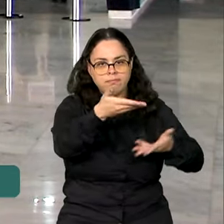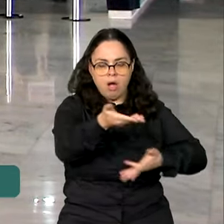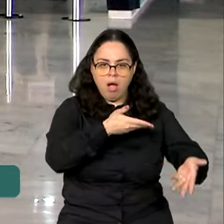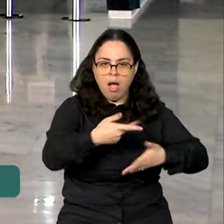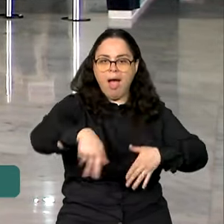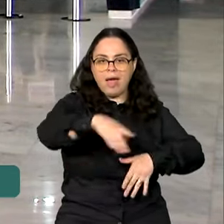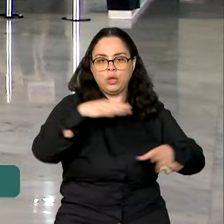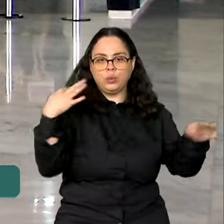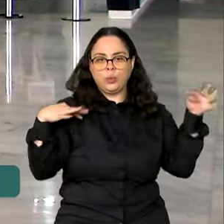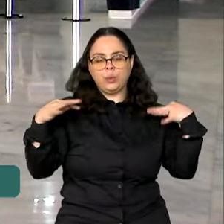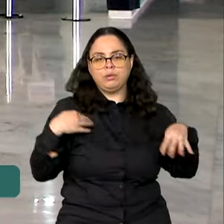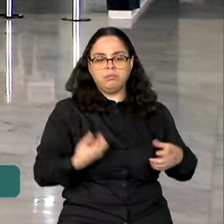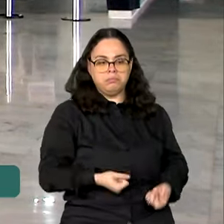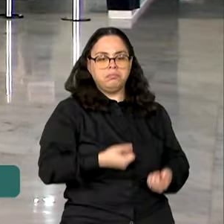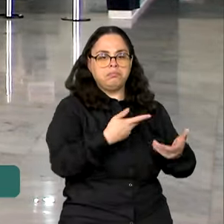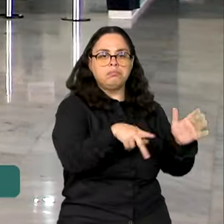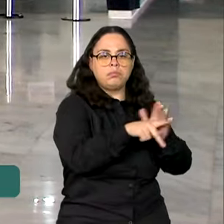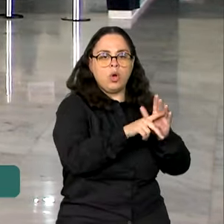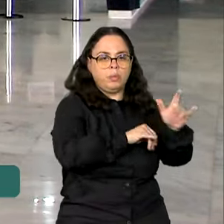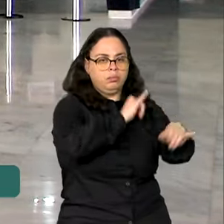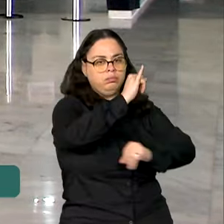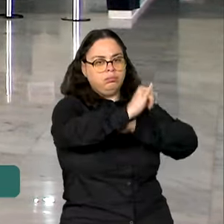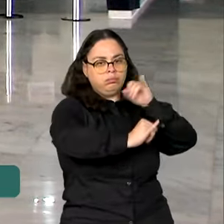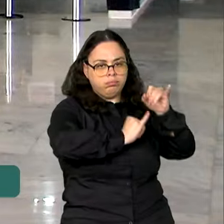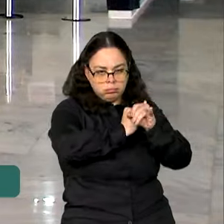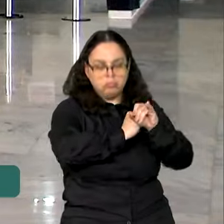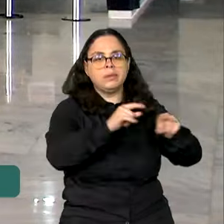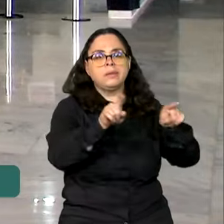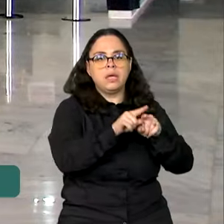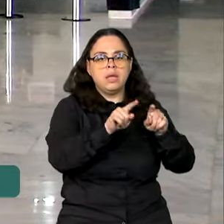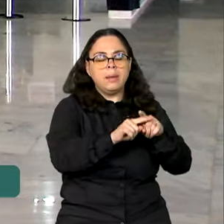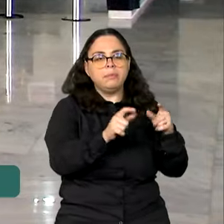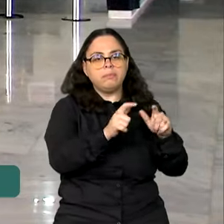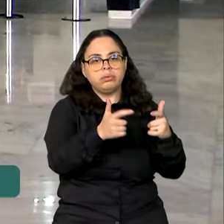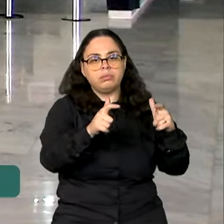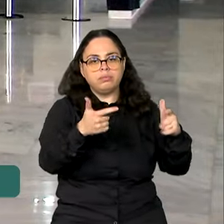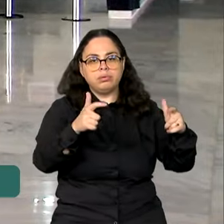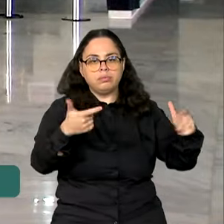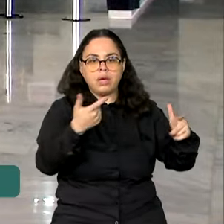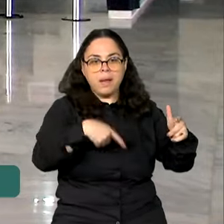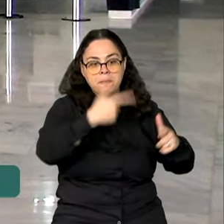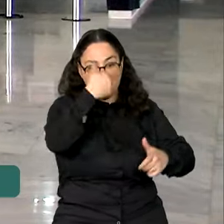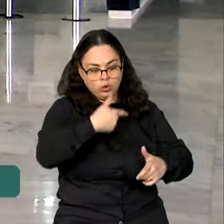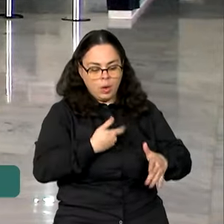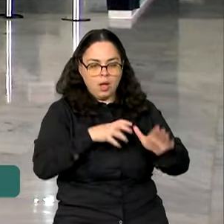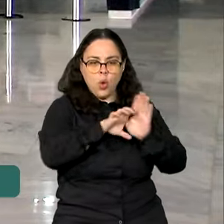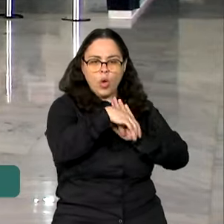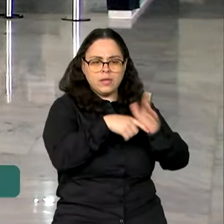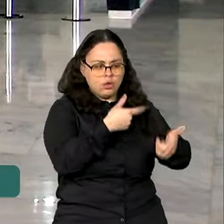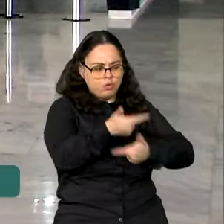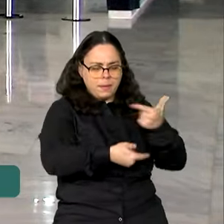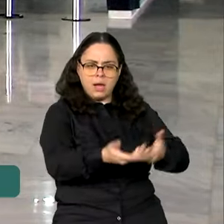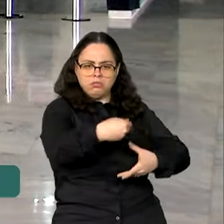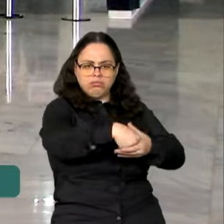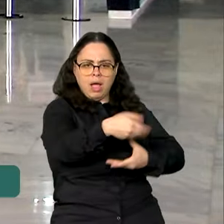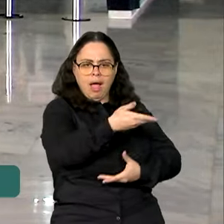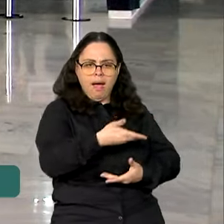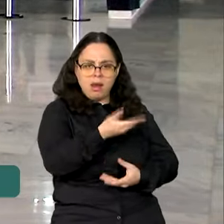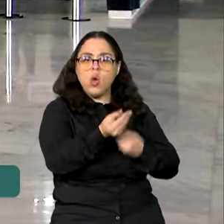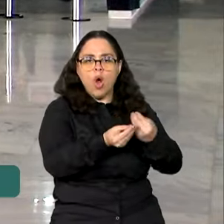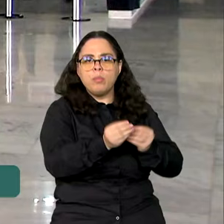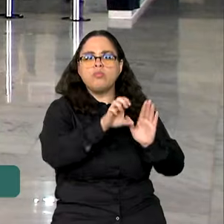turísticos oferecidos pela internet e a ampliação do conceito de prestador de serviço nesse setor.